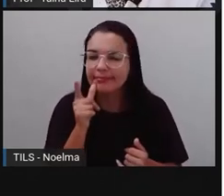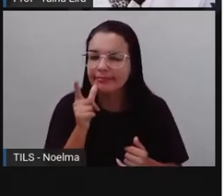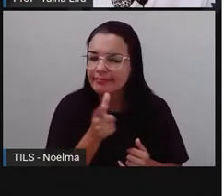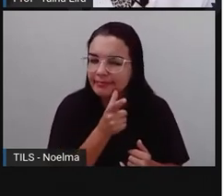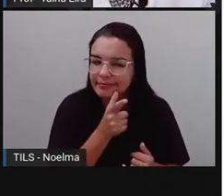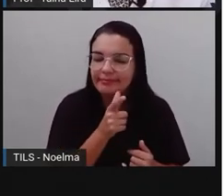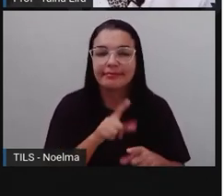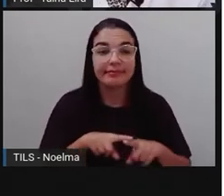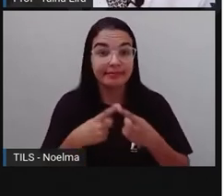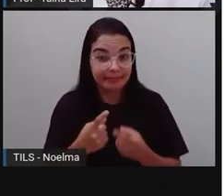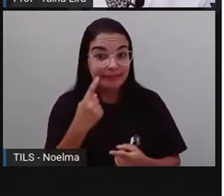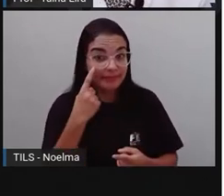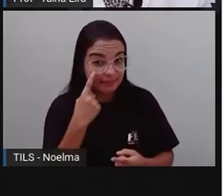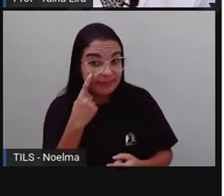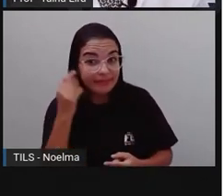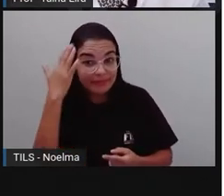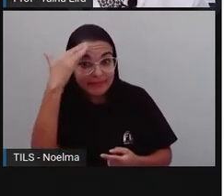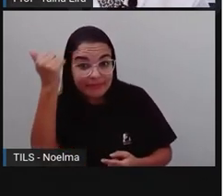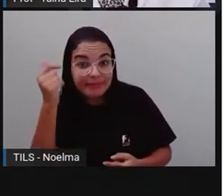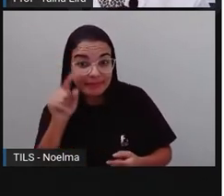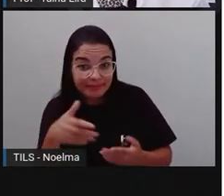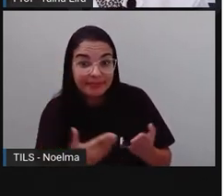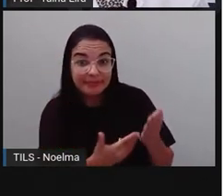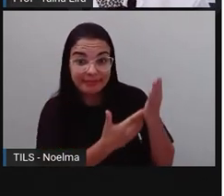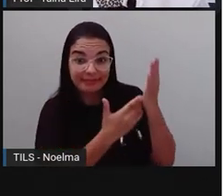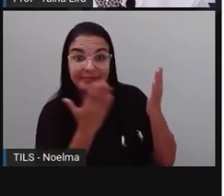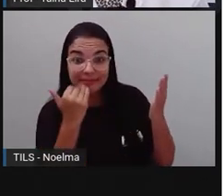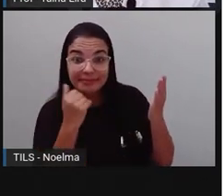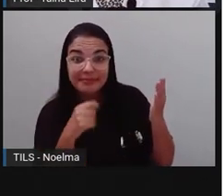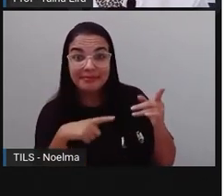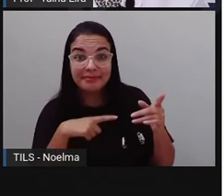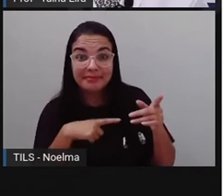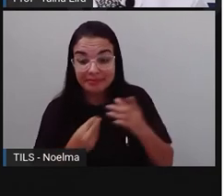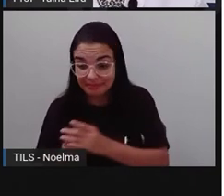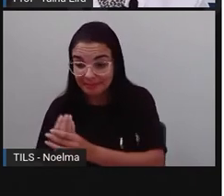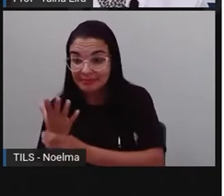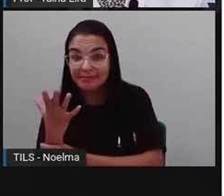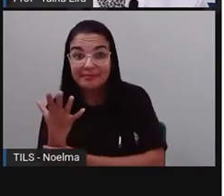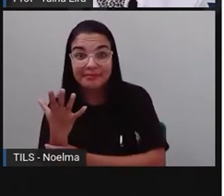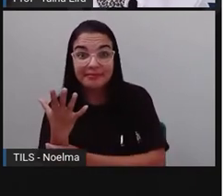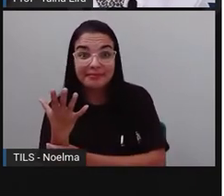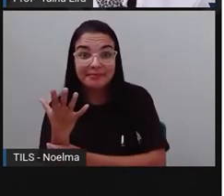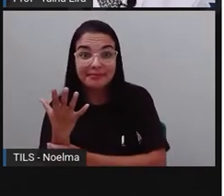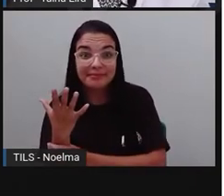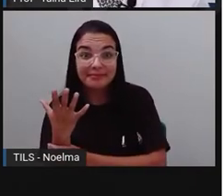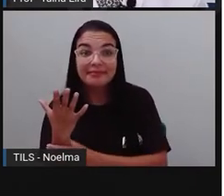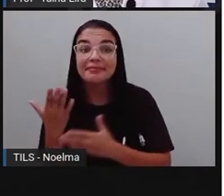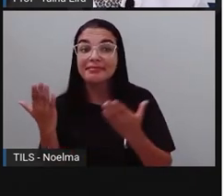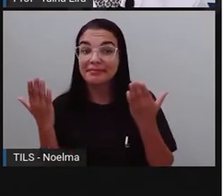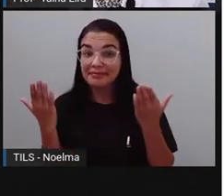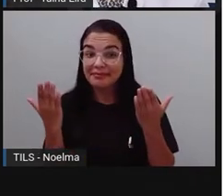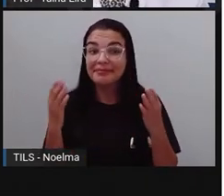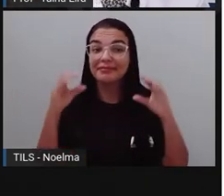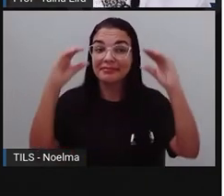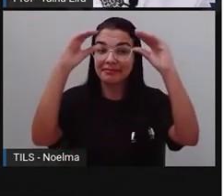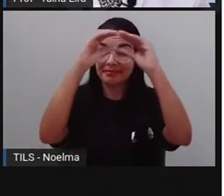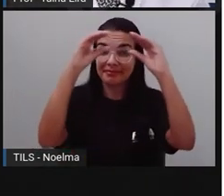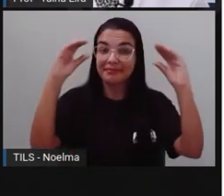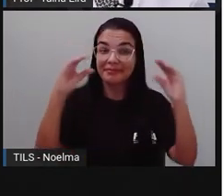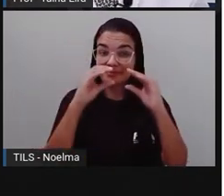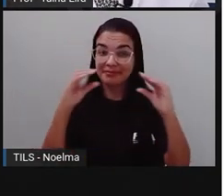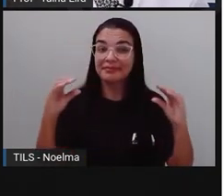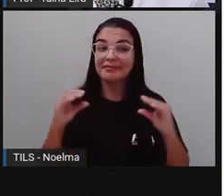Então, vocês sabiam que esses pratos são de origem oriental, lá do Oriente Médio? Pois é. Então,